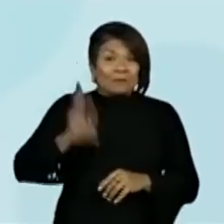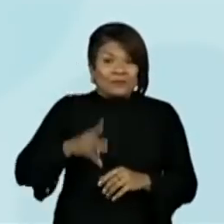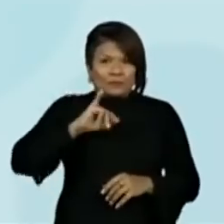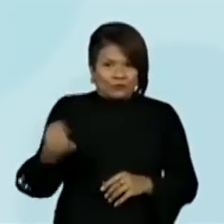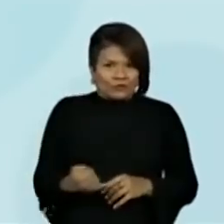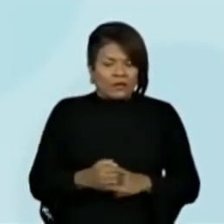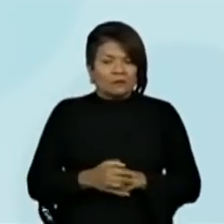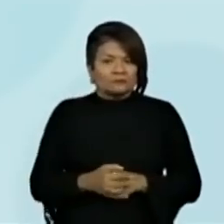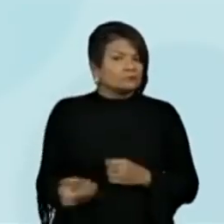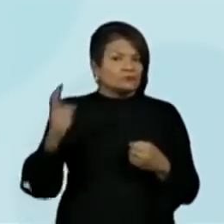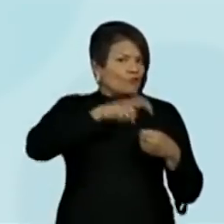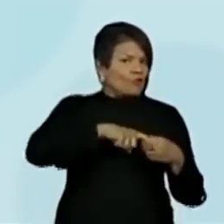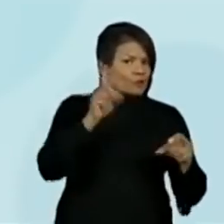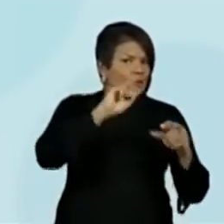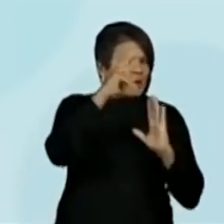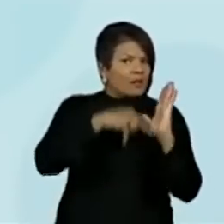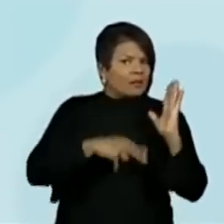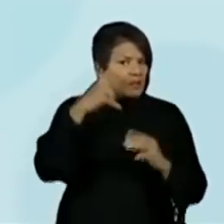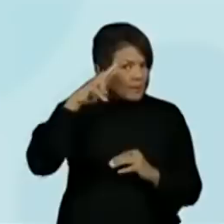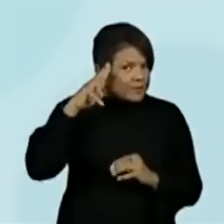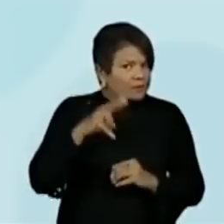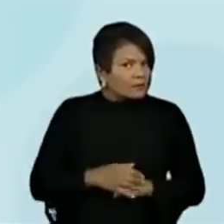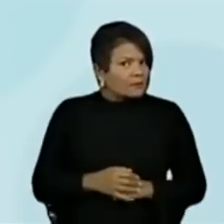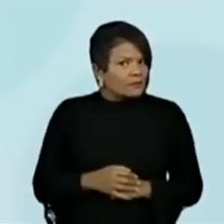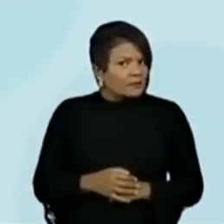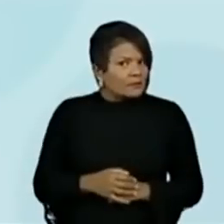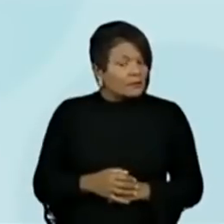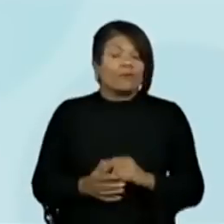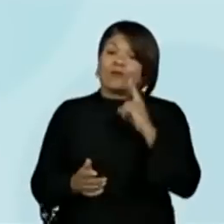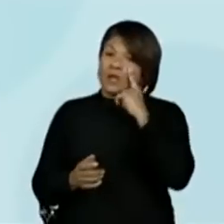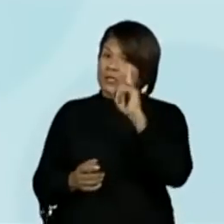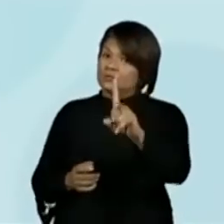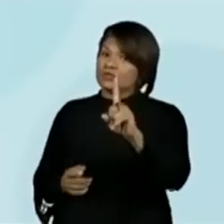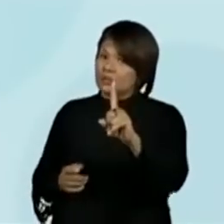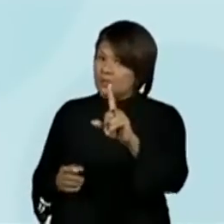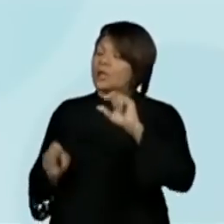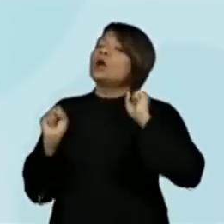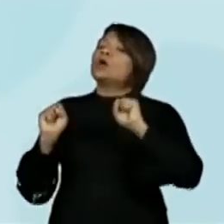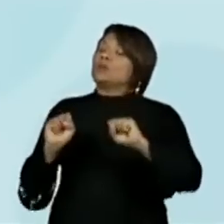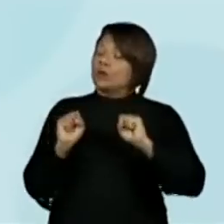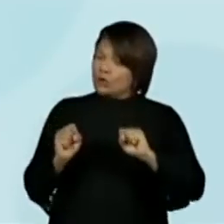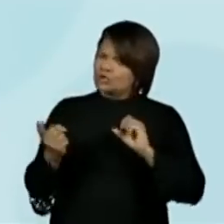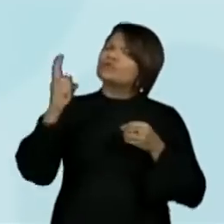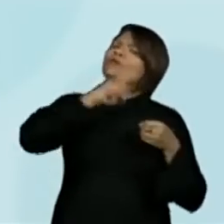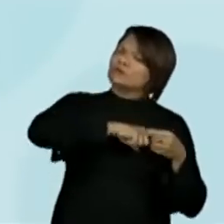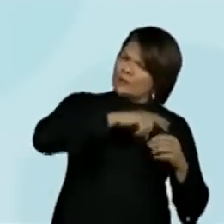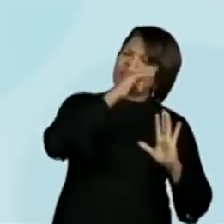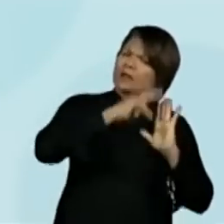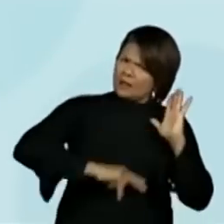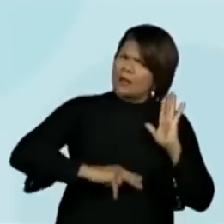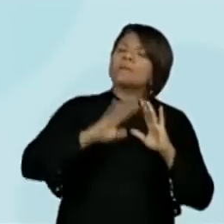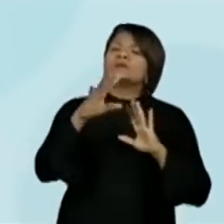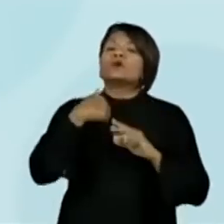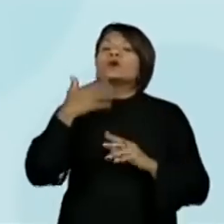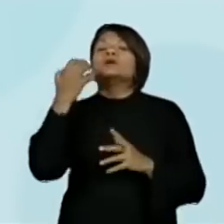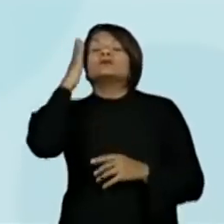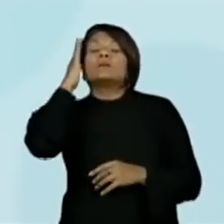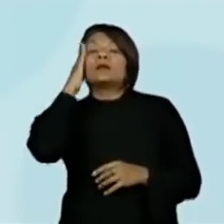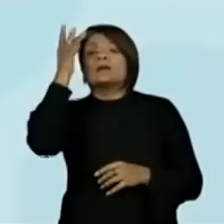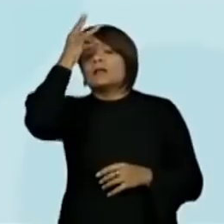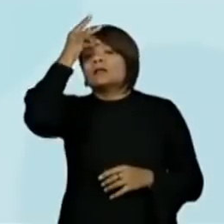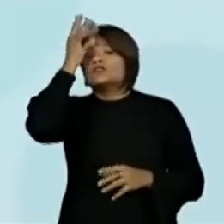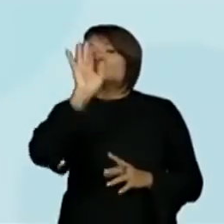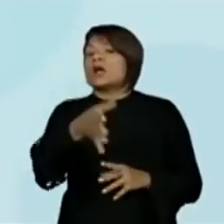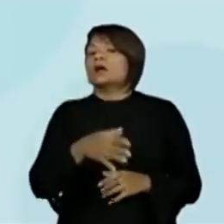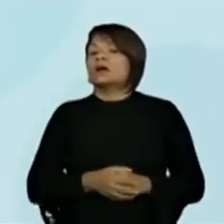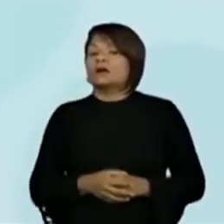vou voltar para ler. Vamos ver se vocês lembraram. Veja bem, a gente pode voltar para ler, não tem problema. Eu quero ver se vocês se atentaram na